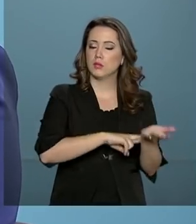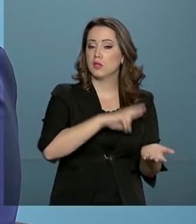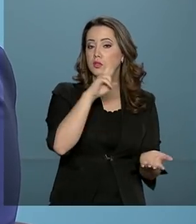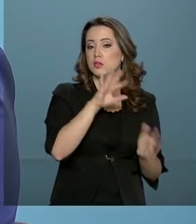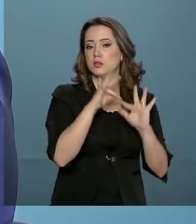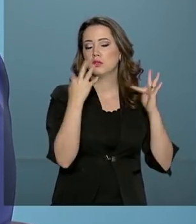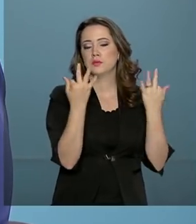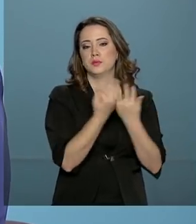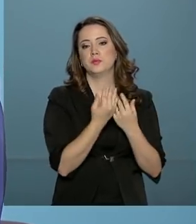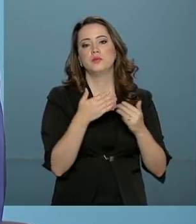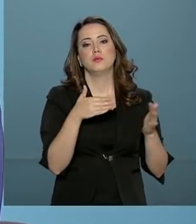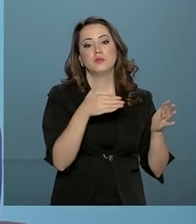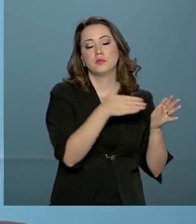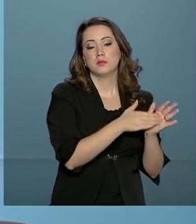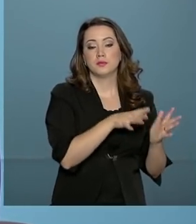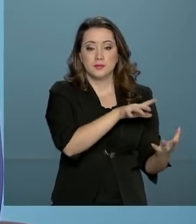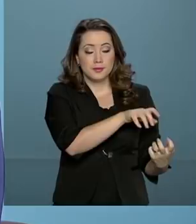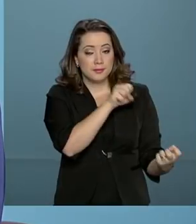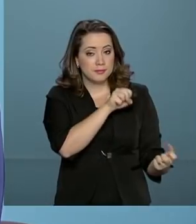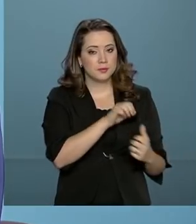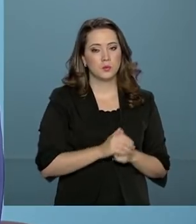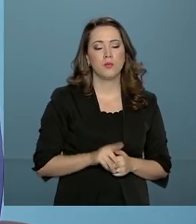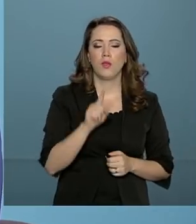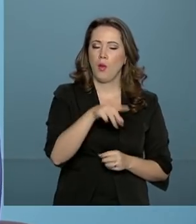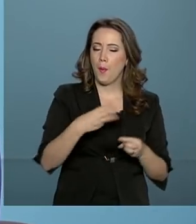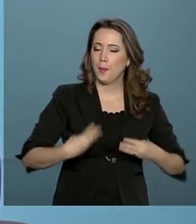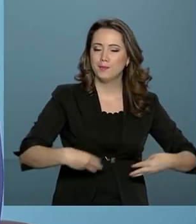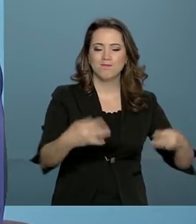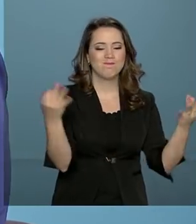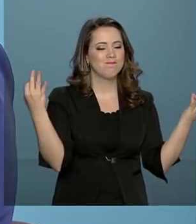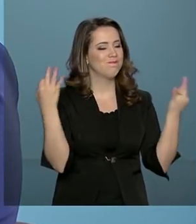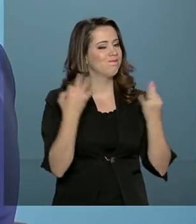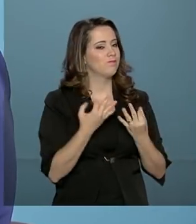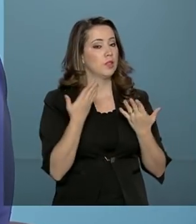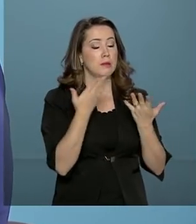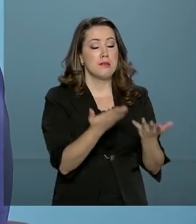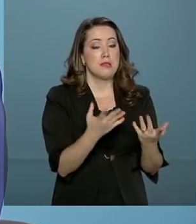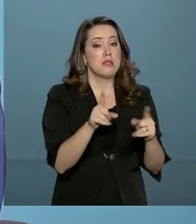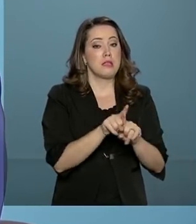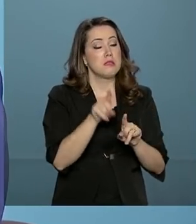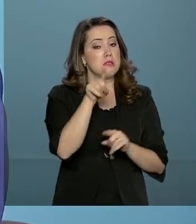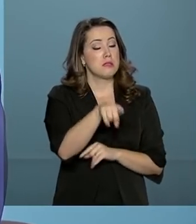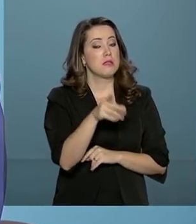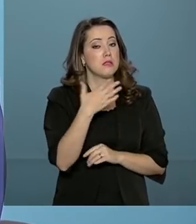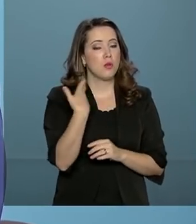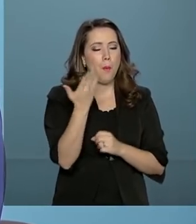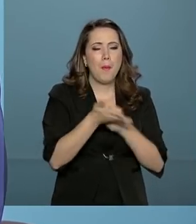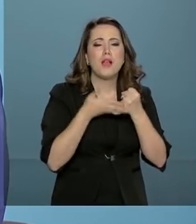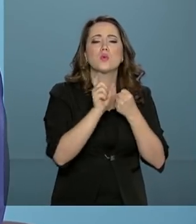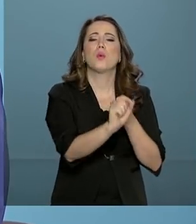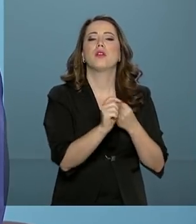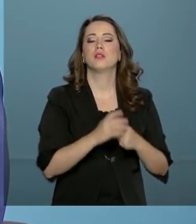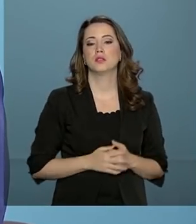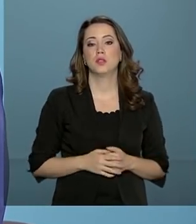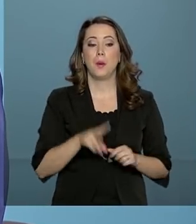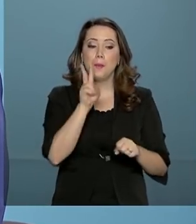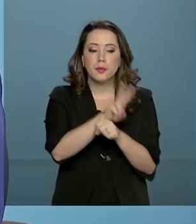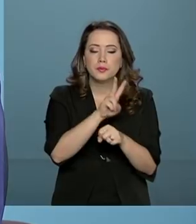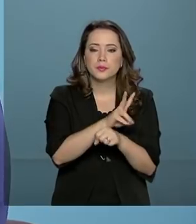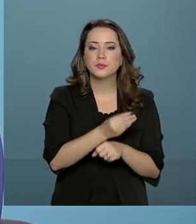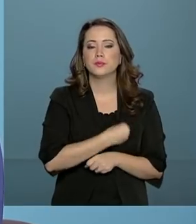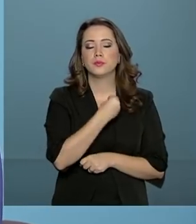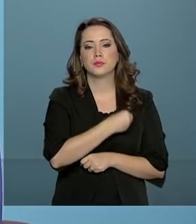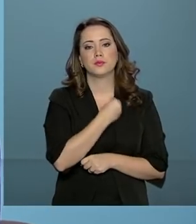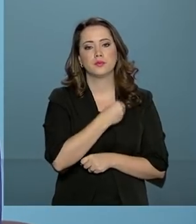família e encerrando lá no idoso. Um ministério incrível. E ele tem como base, ele todo, a proteção da vida.